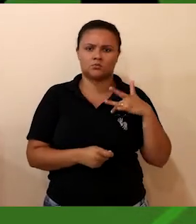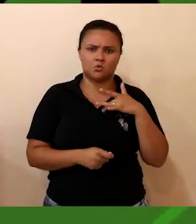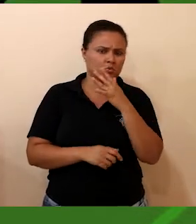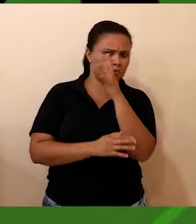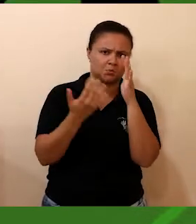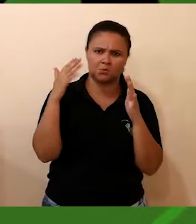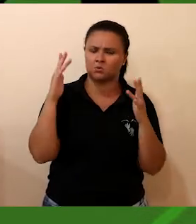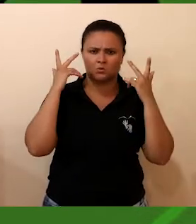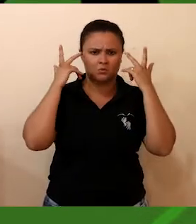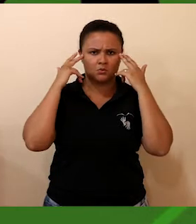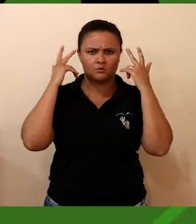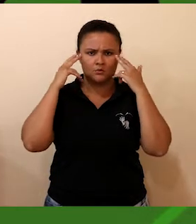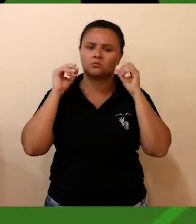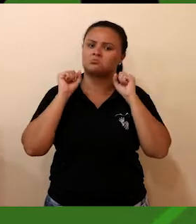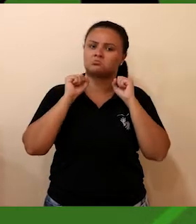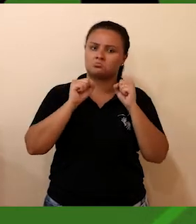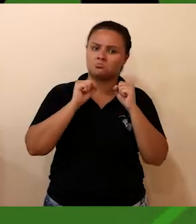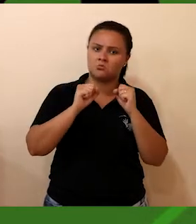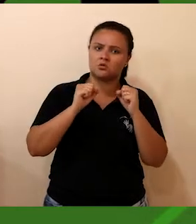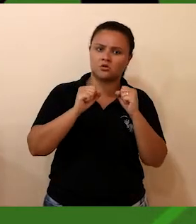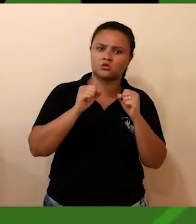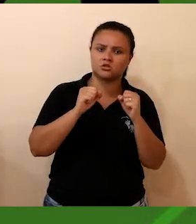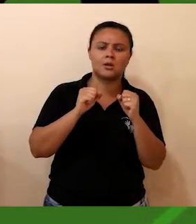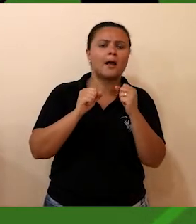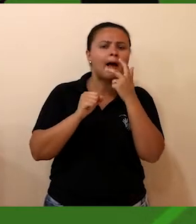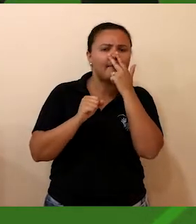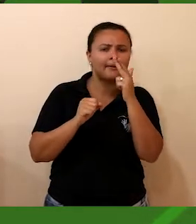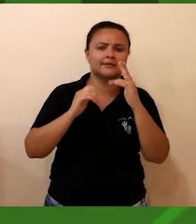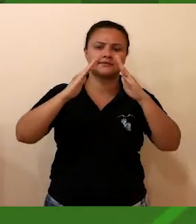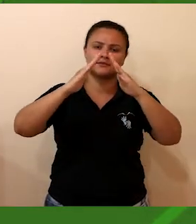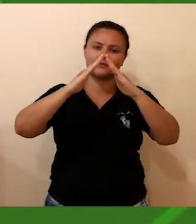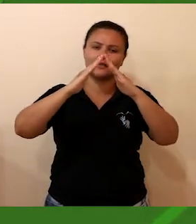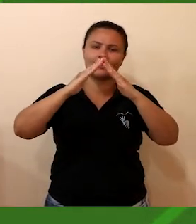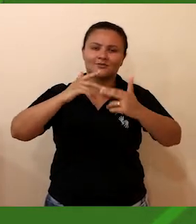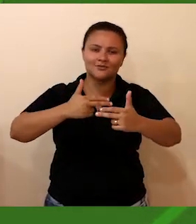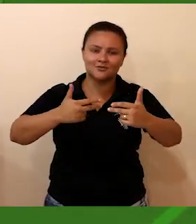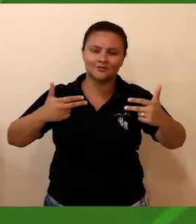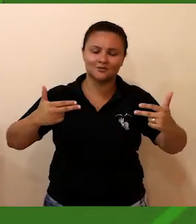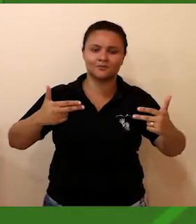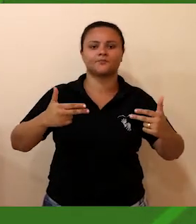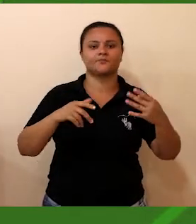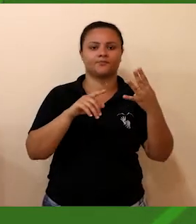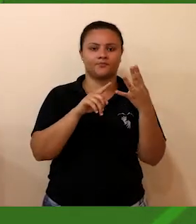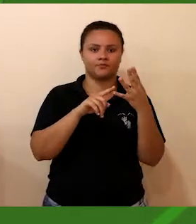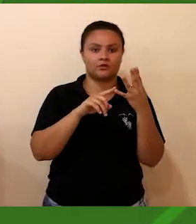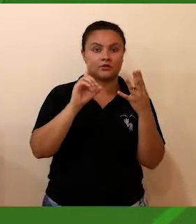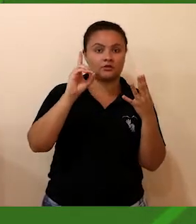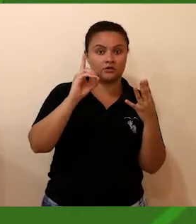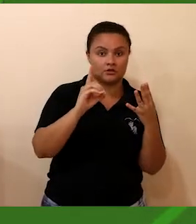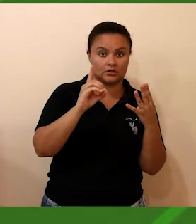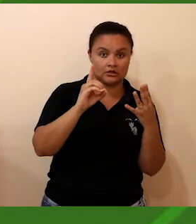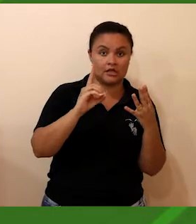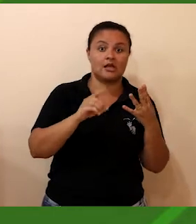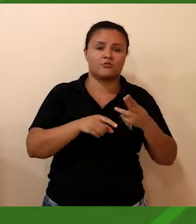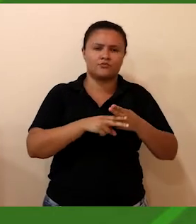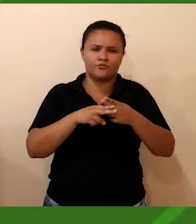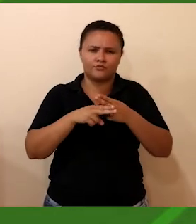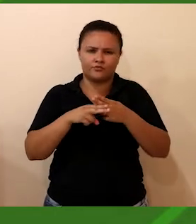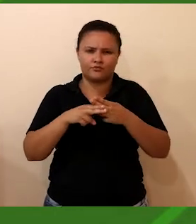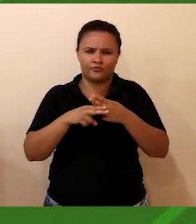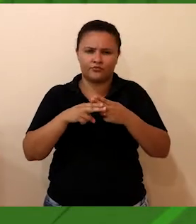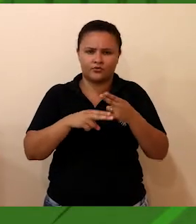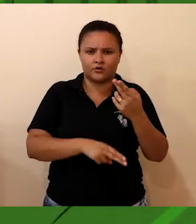meio ambiente, podendo ser equiparados aos resíduos domiciliares. Grupo D, materiais pérfuro cortantes,